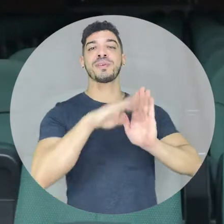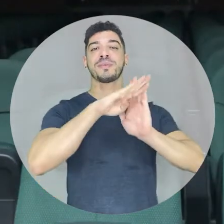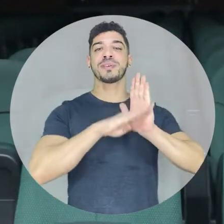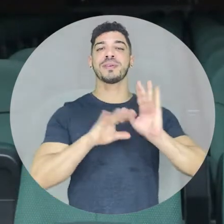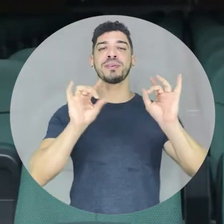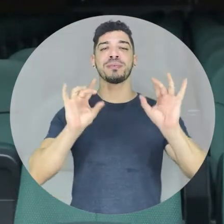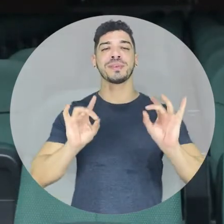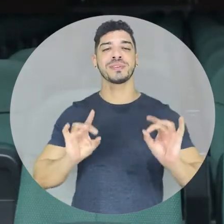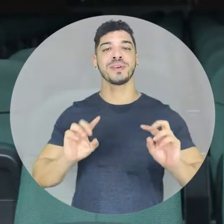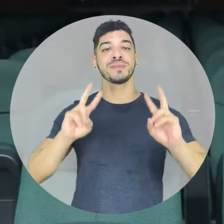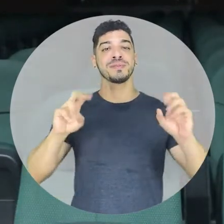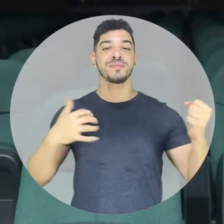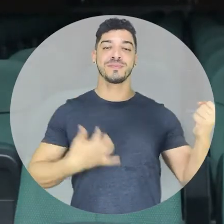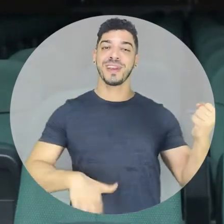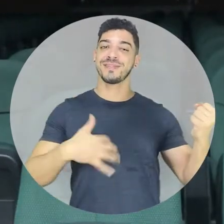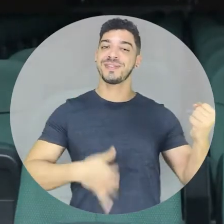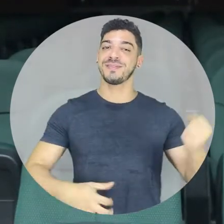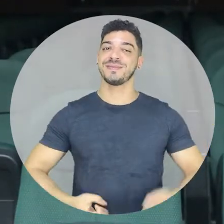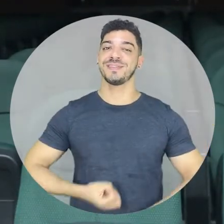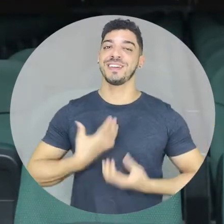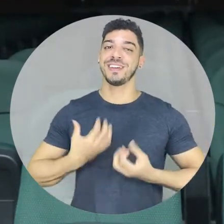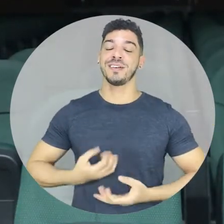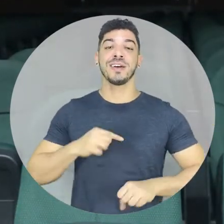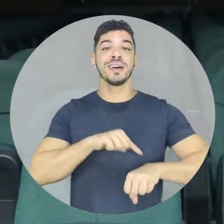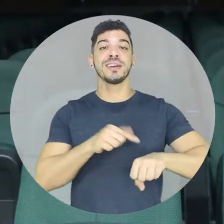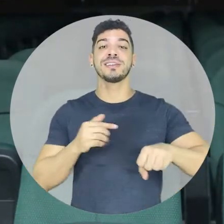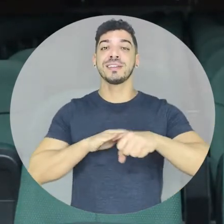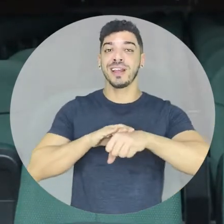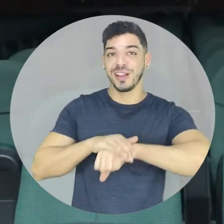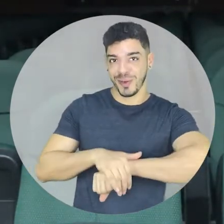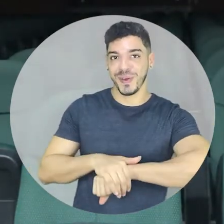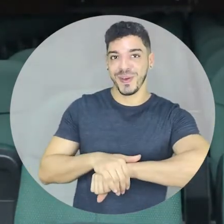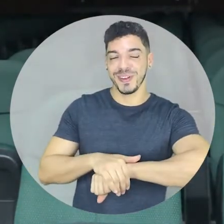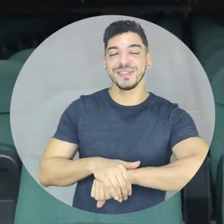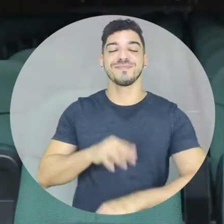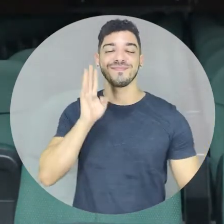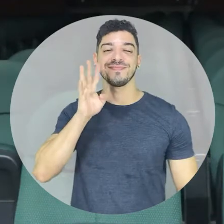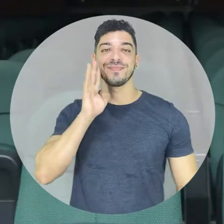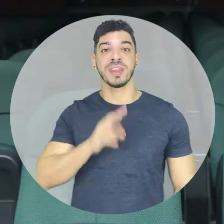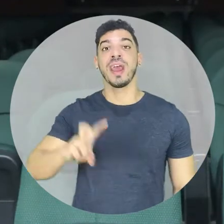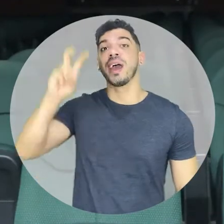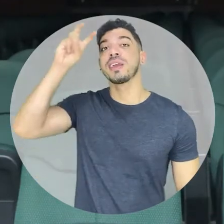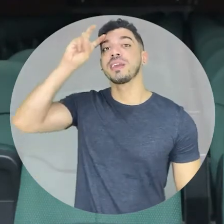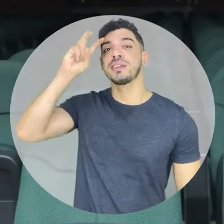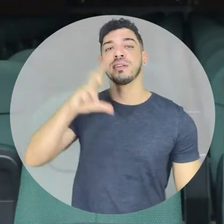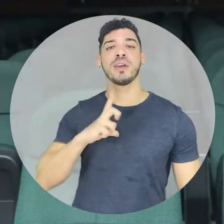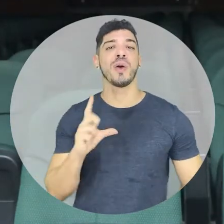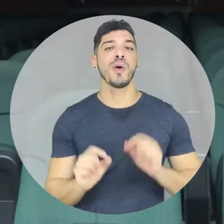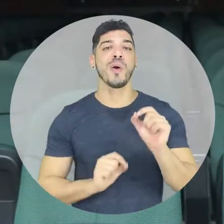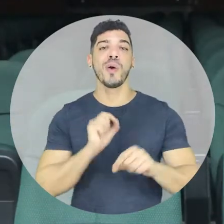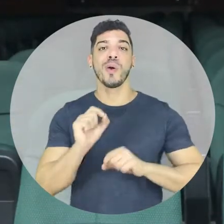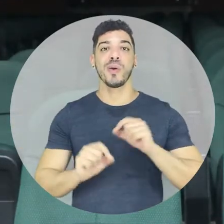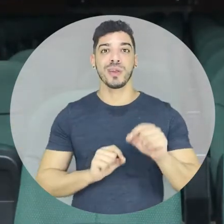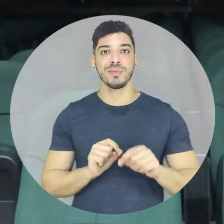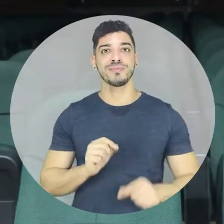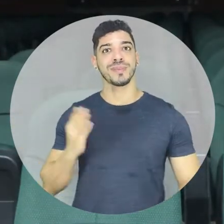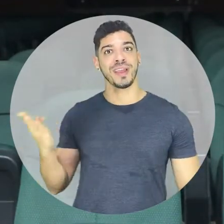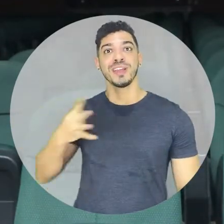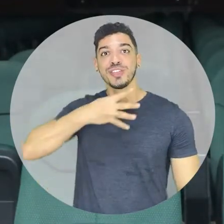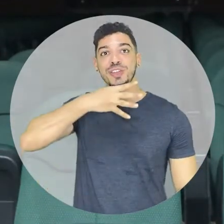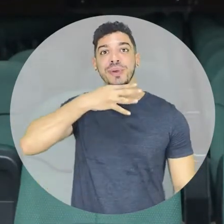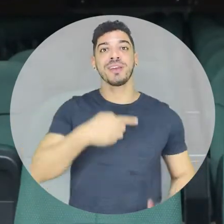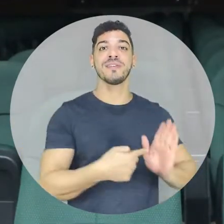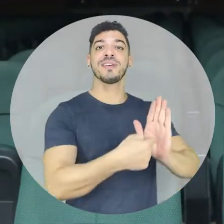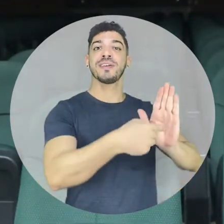do Repente e do Improviso. Isso aí, a partir das 7 da noite, tá bom demais. E na quinta, dia 8, Jean-Marie vai apresentar